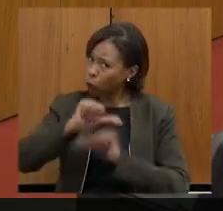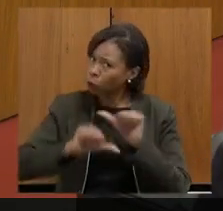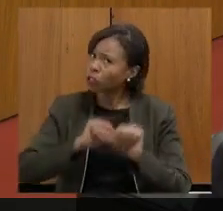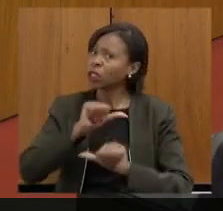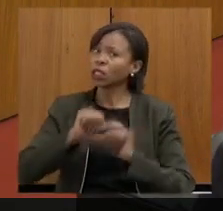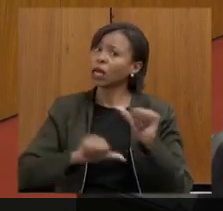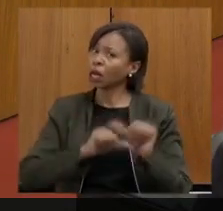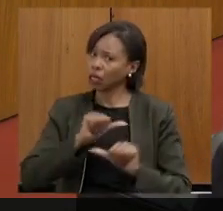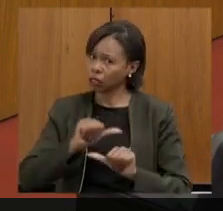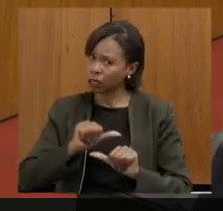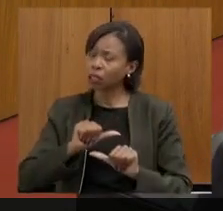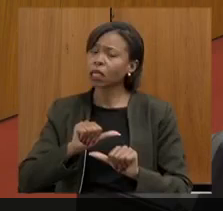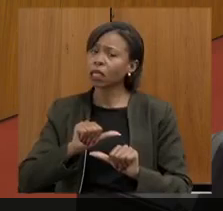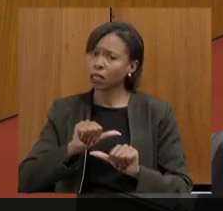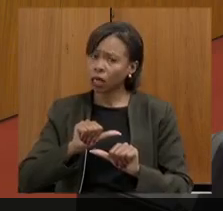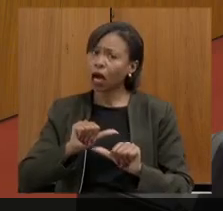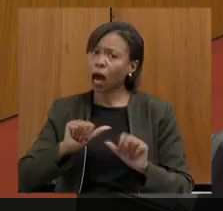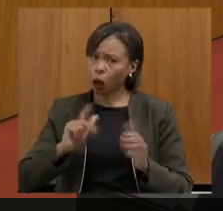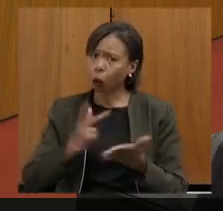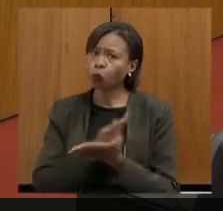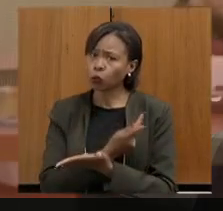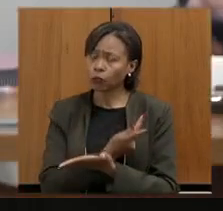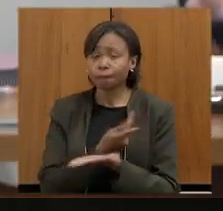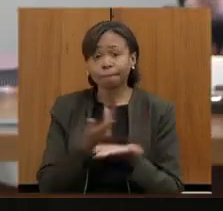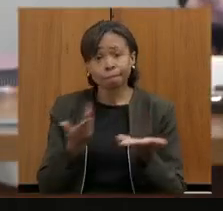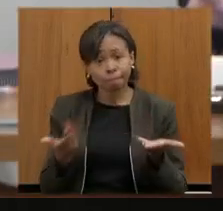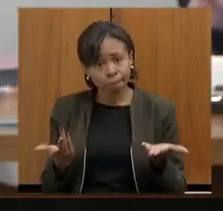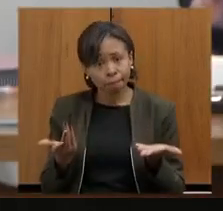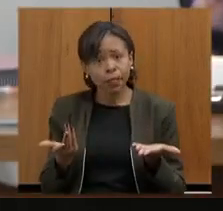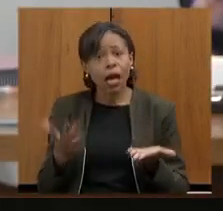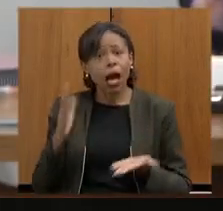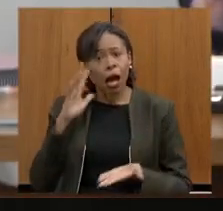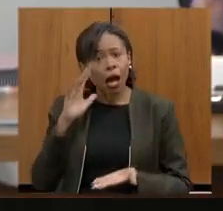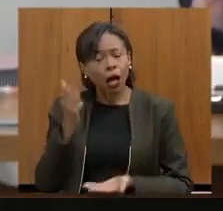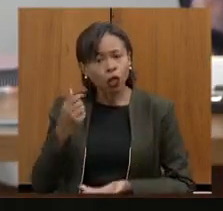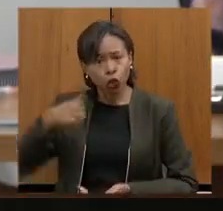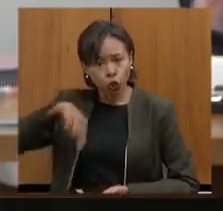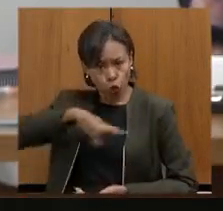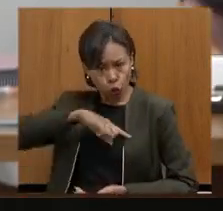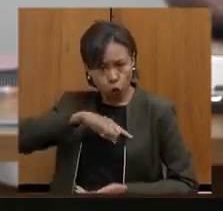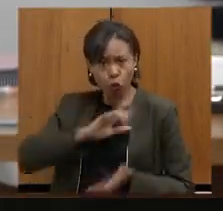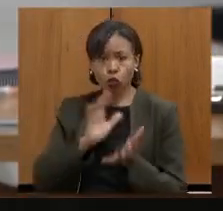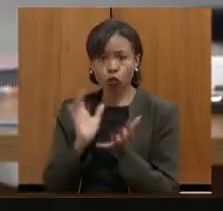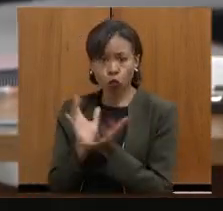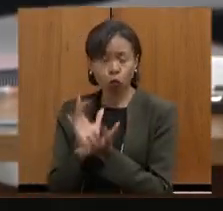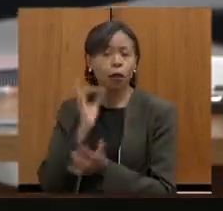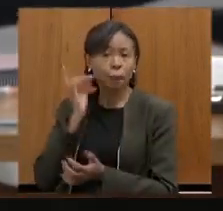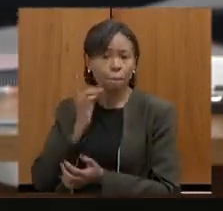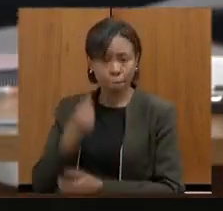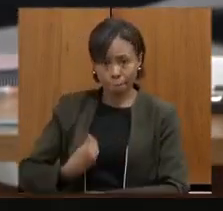realizadas e que acredito que nós, os outros deputados presentes, estamos aqui